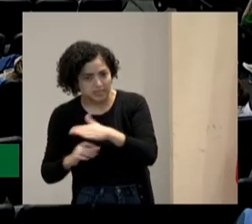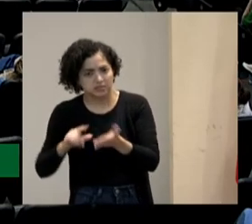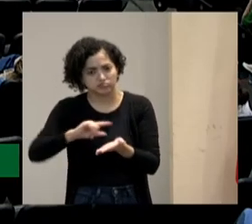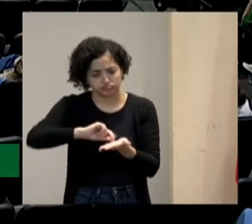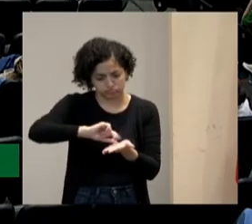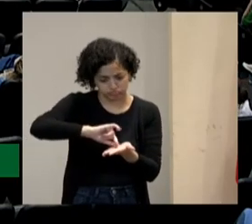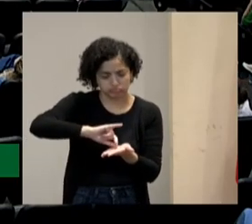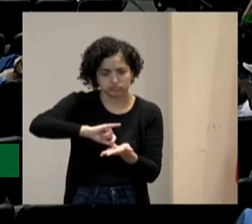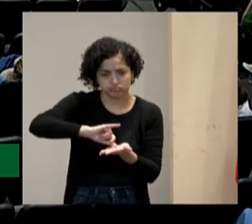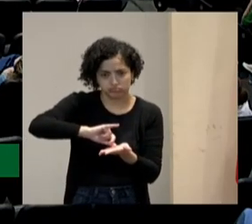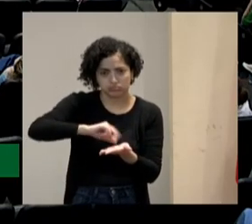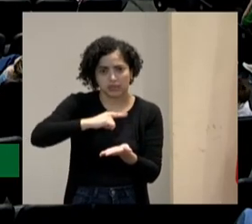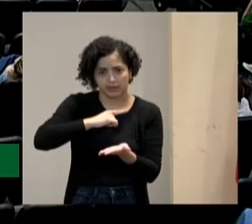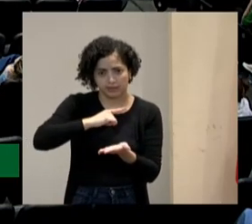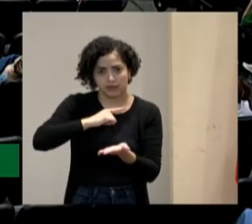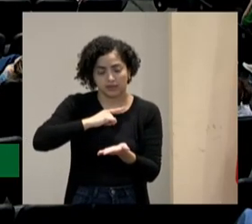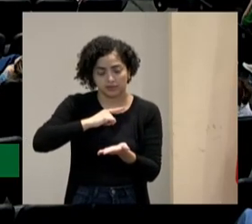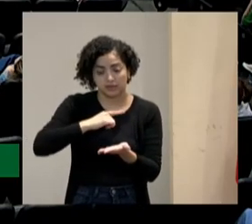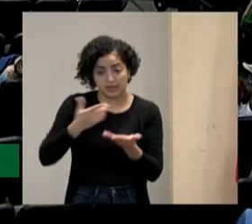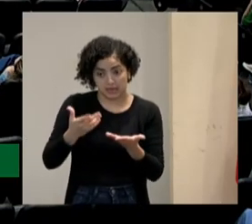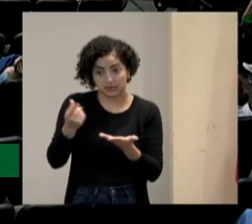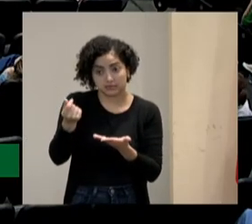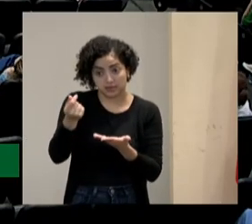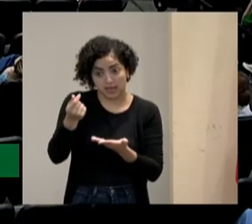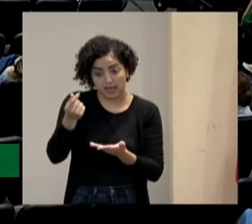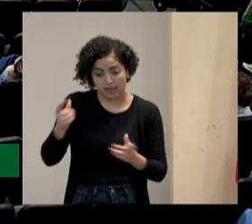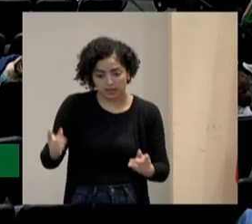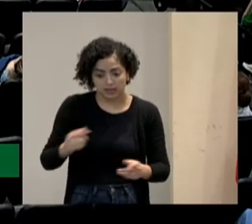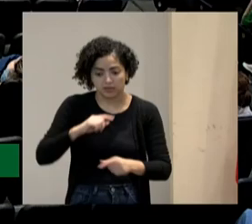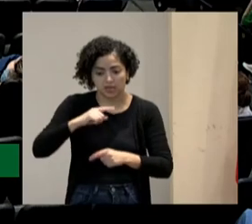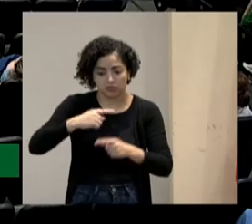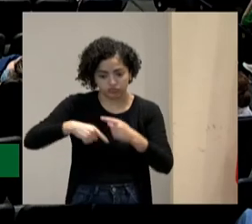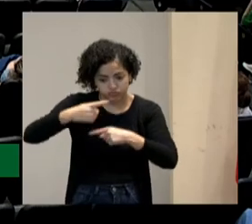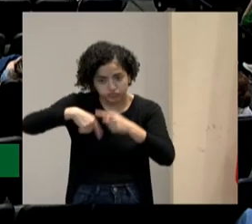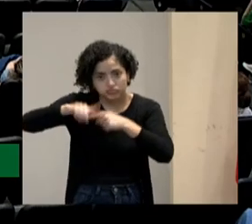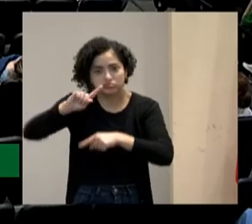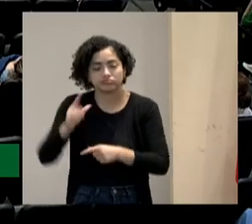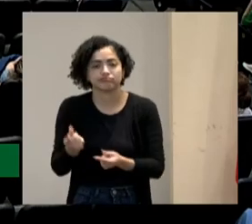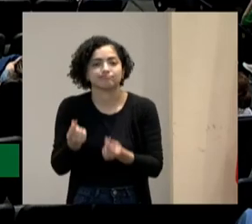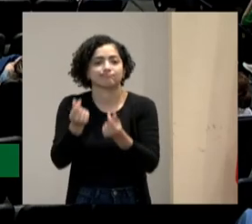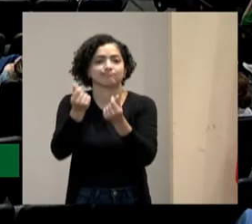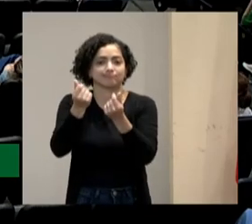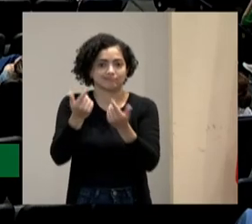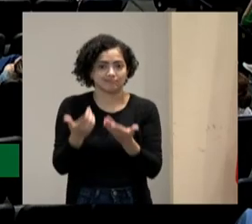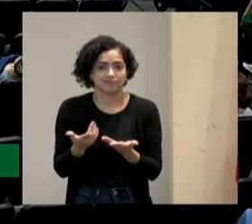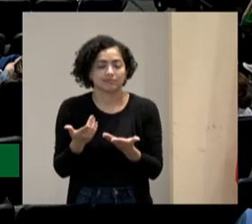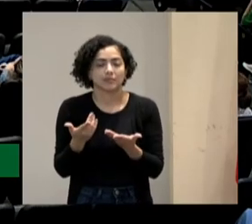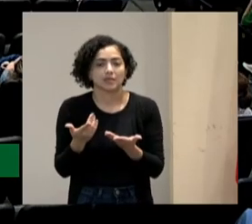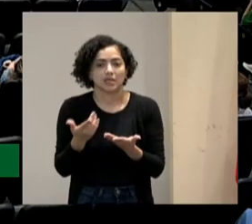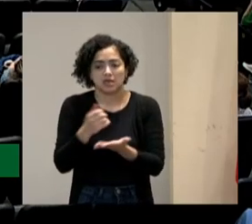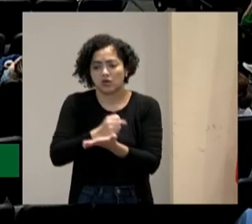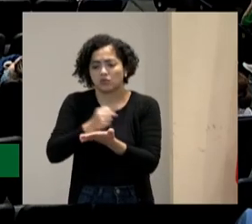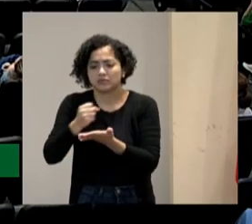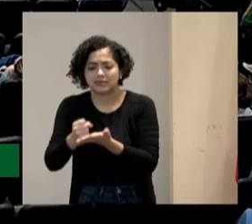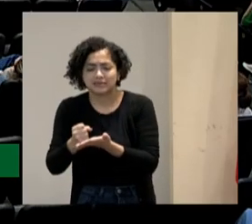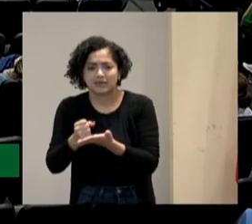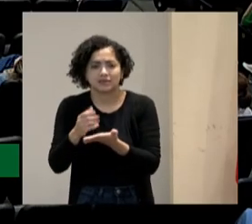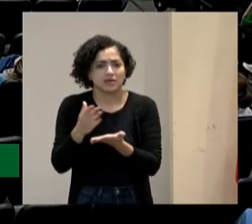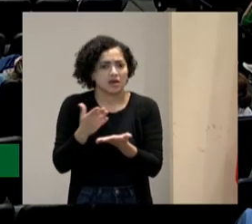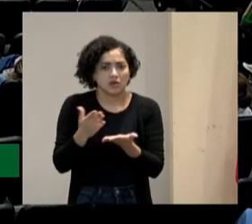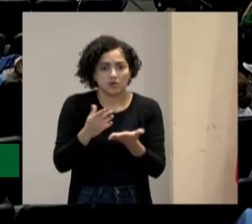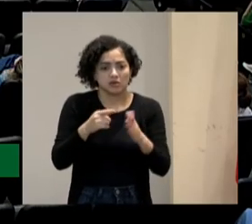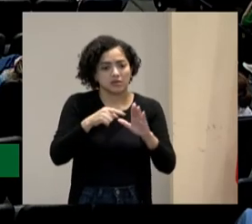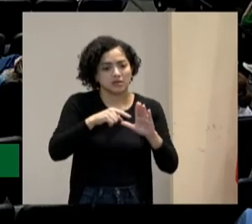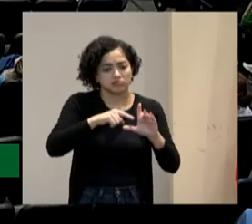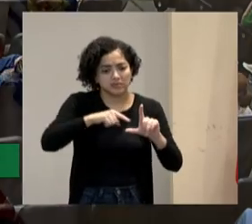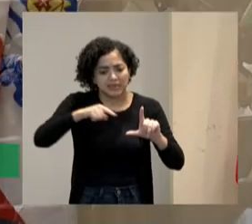querem o retorno elas querem não adianta você chegar lá vamos contratar aqui não acontece eu tenho que mostrar dados eu tenho que